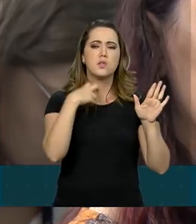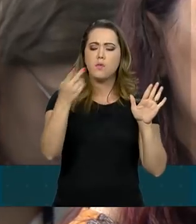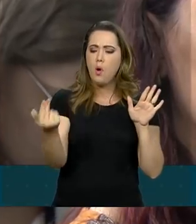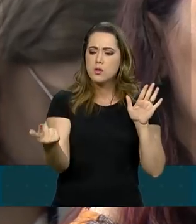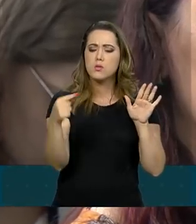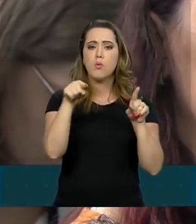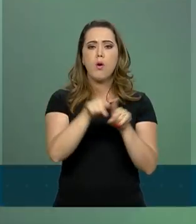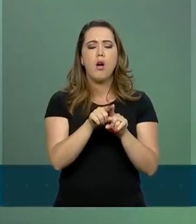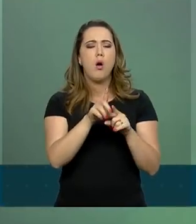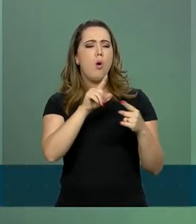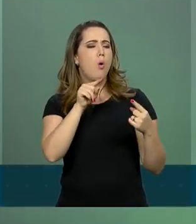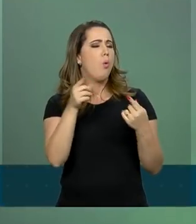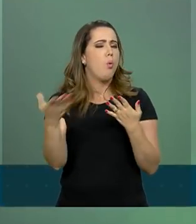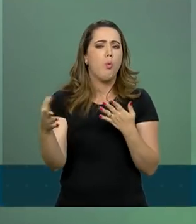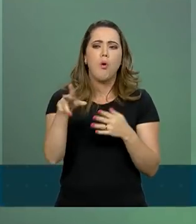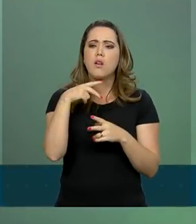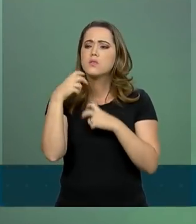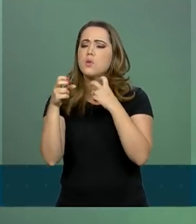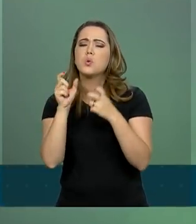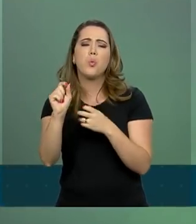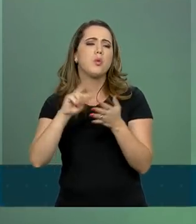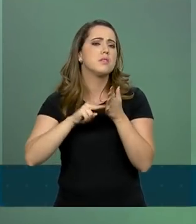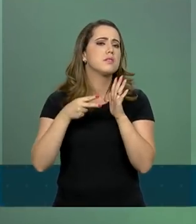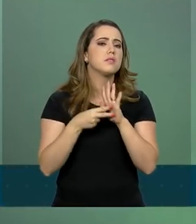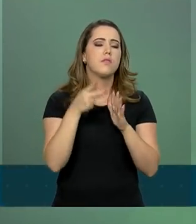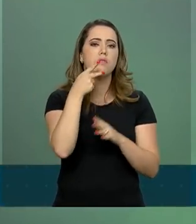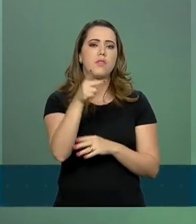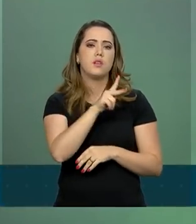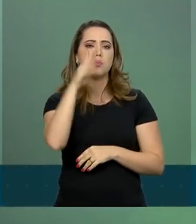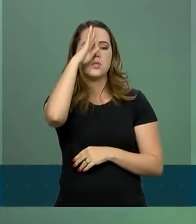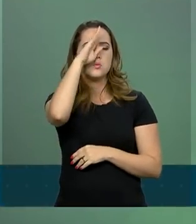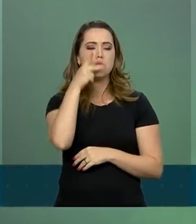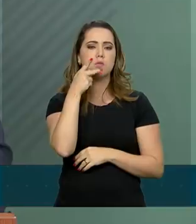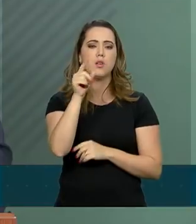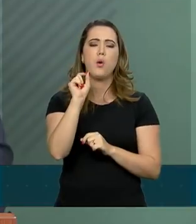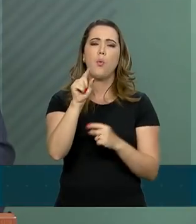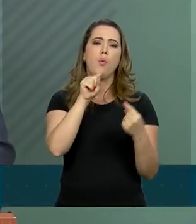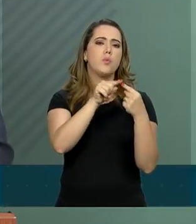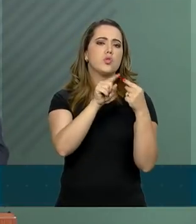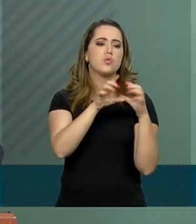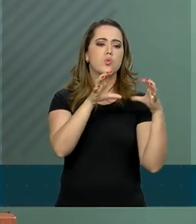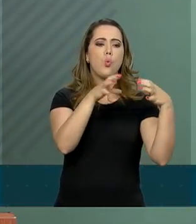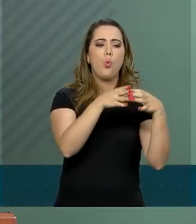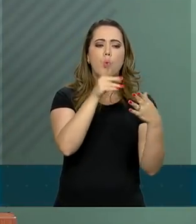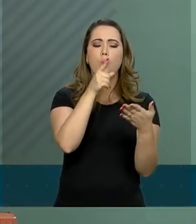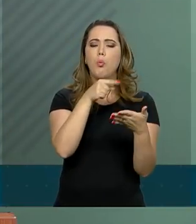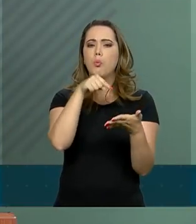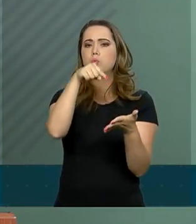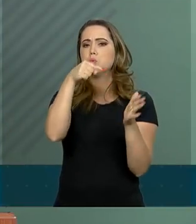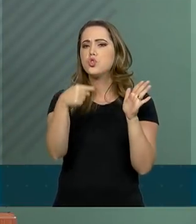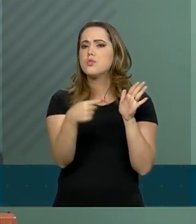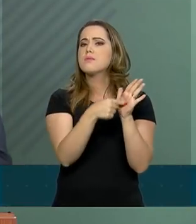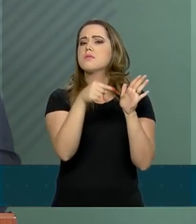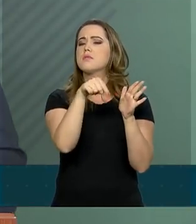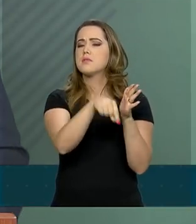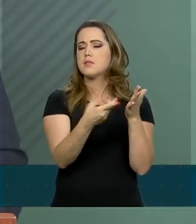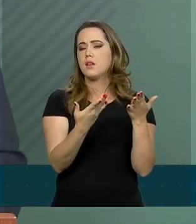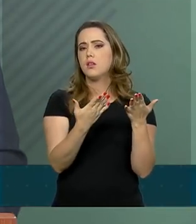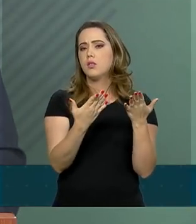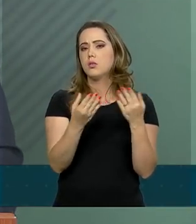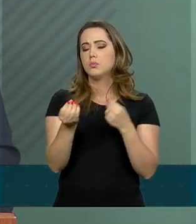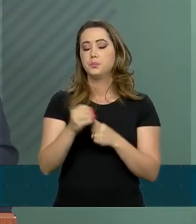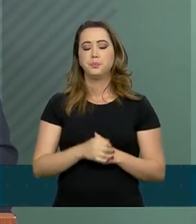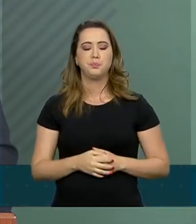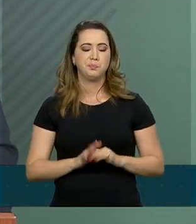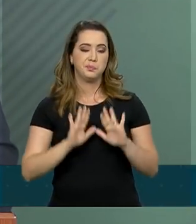Congresso. A quem é direcionado essa fala do presidente? Ao final da noite, em uma reportagem